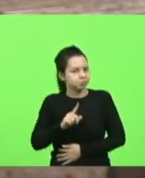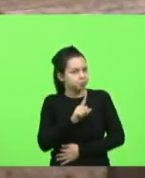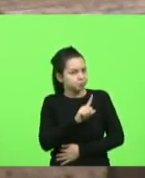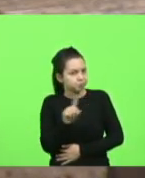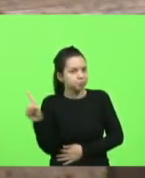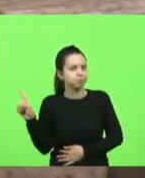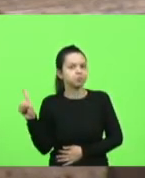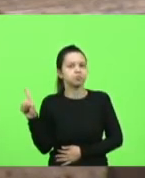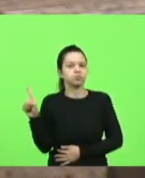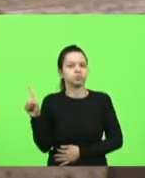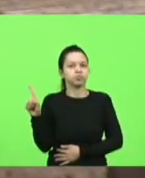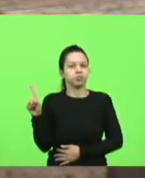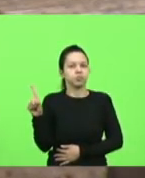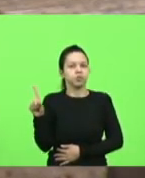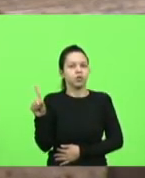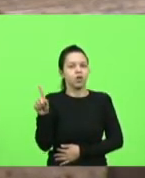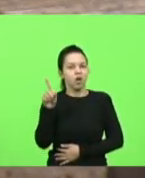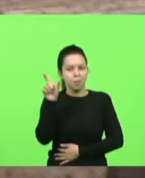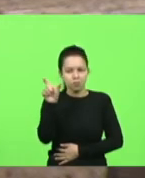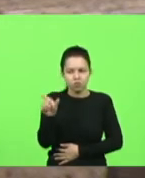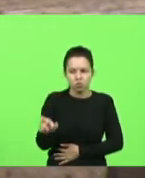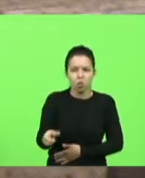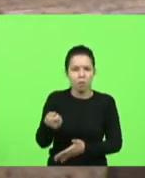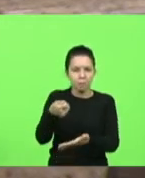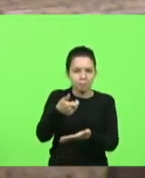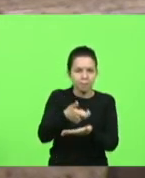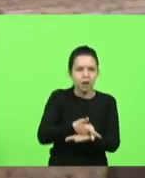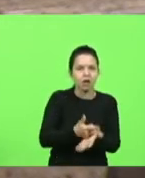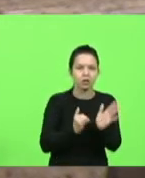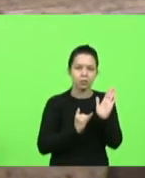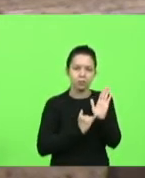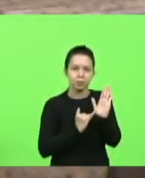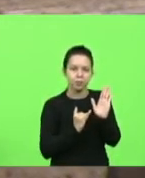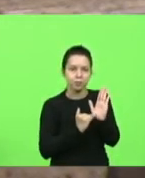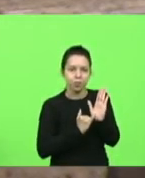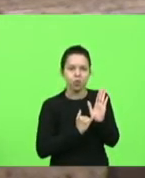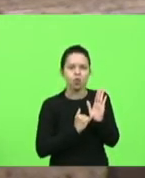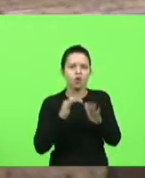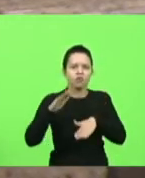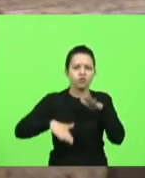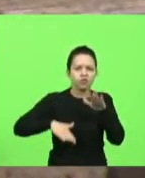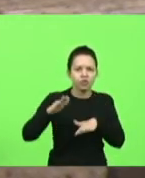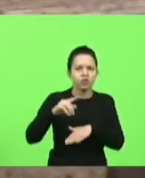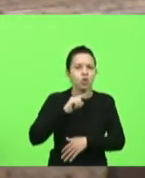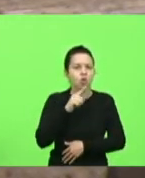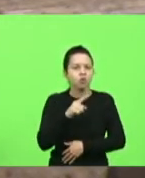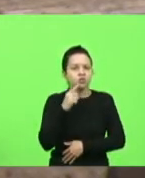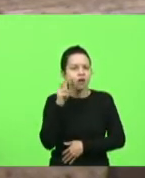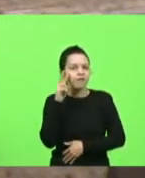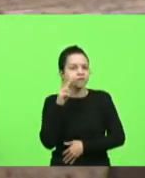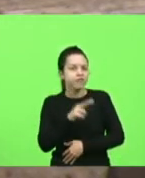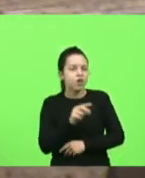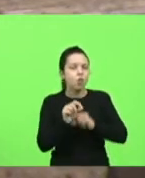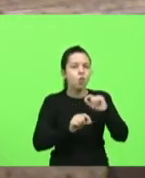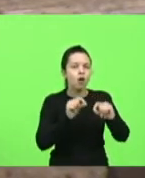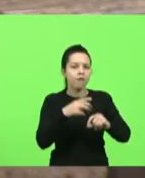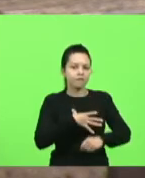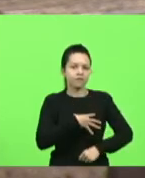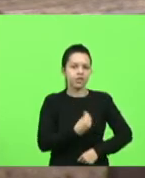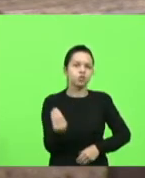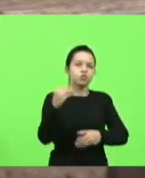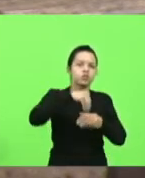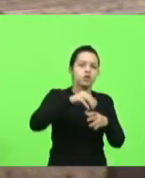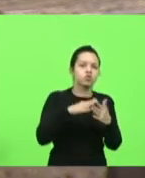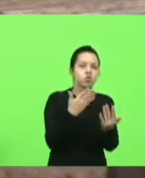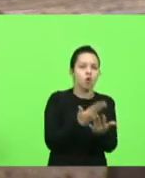não é isso que o pagador de impostos que muitas vezes não consegue acompanhar o que seus filhos aprendem dentro das escolas